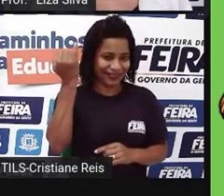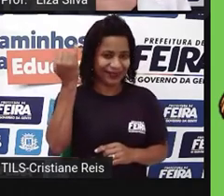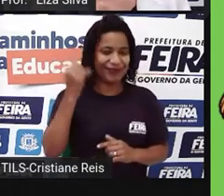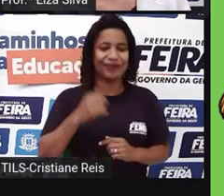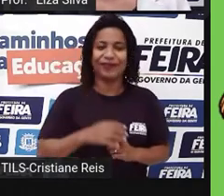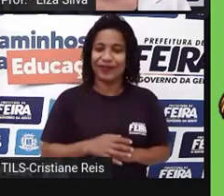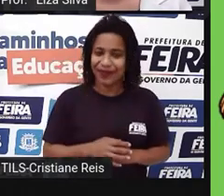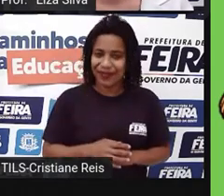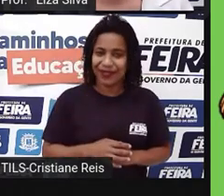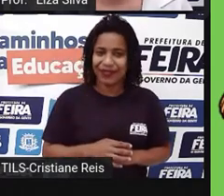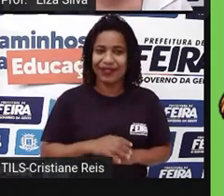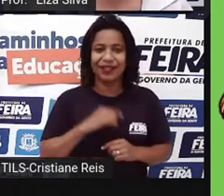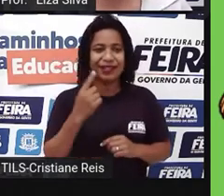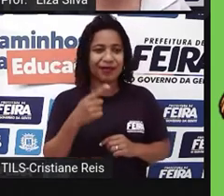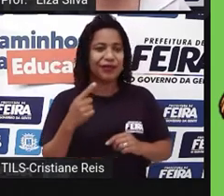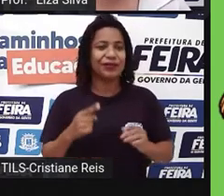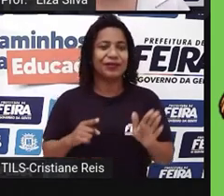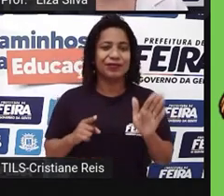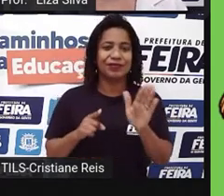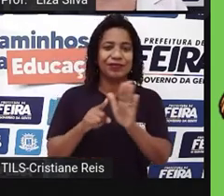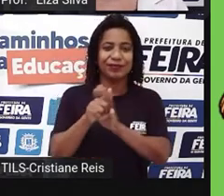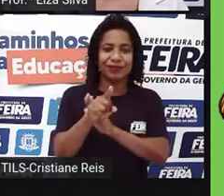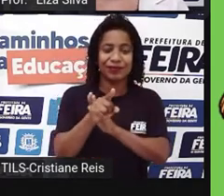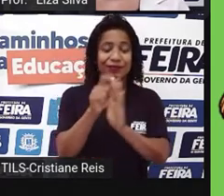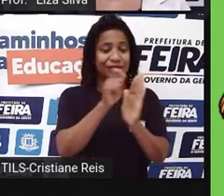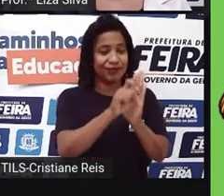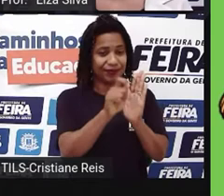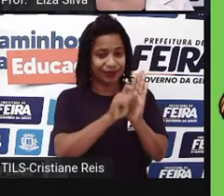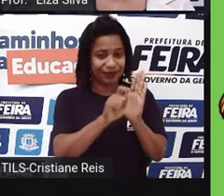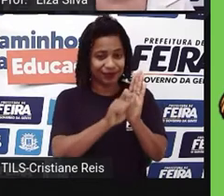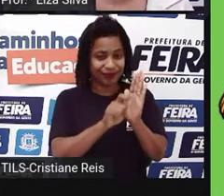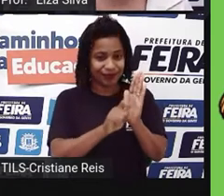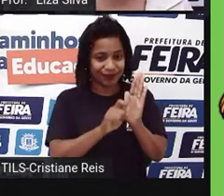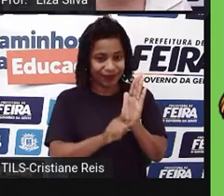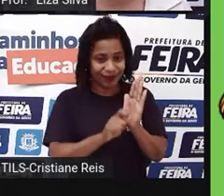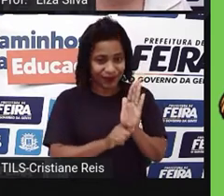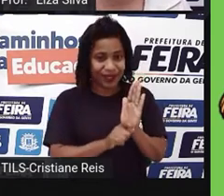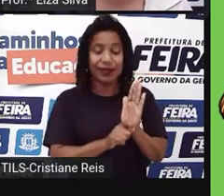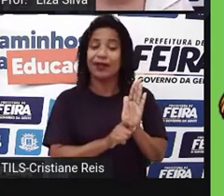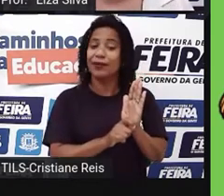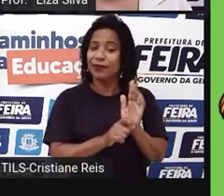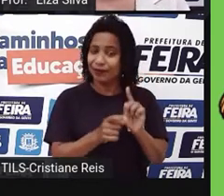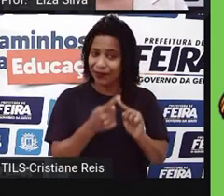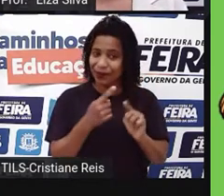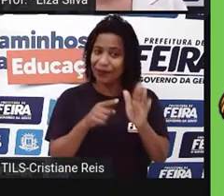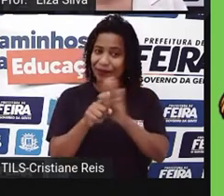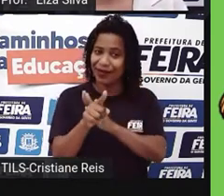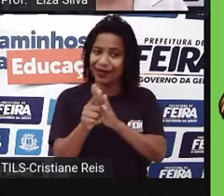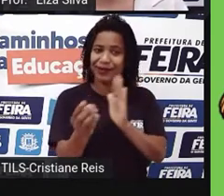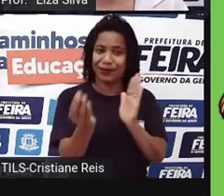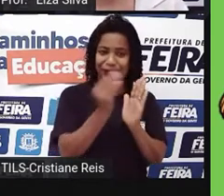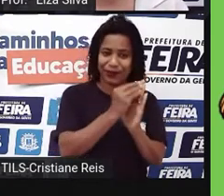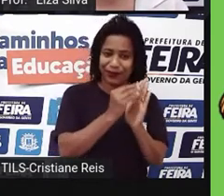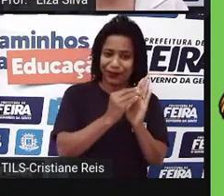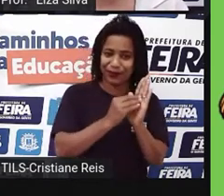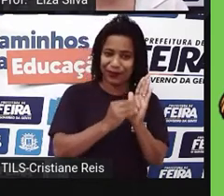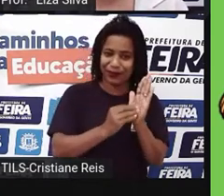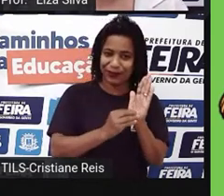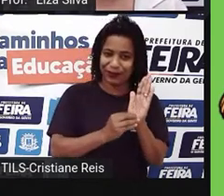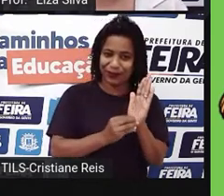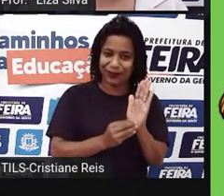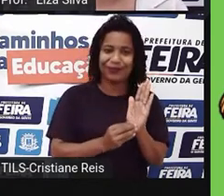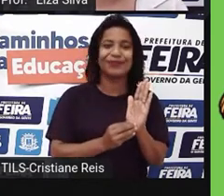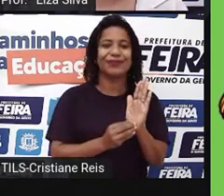depois você vai partir para a fase de transcrição. Aí vem a parte escrita. E nesta parte transcrita,